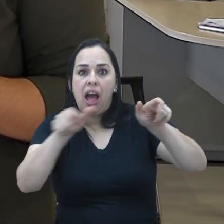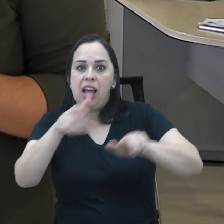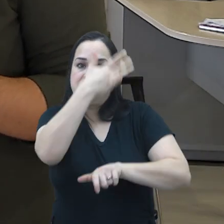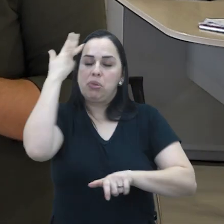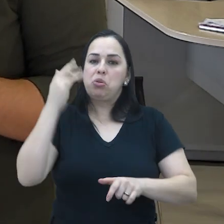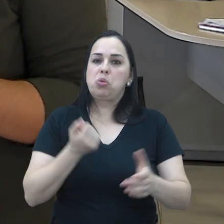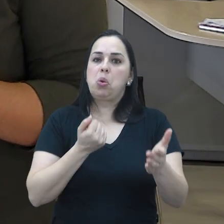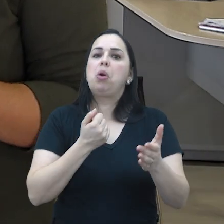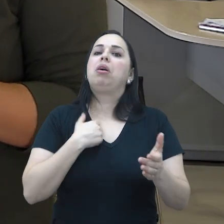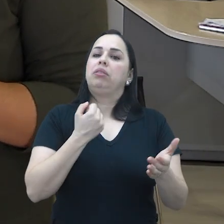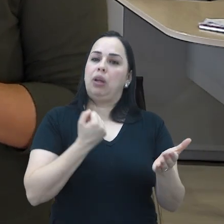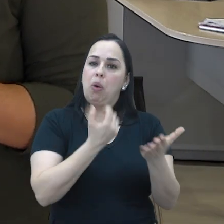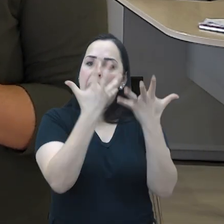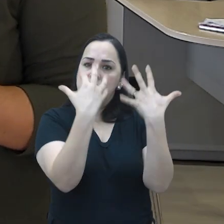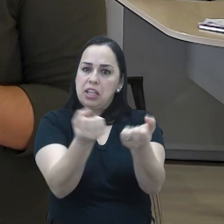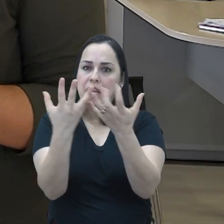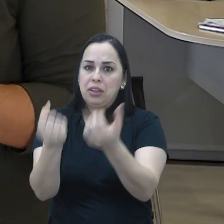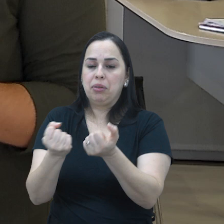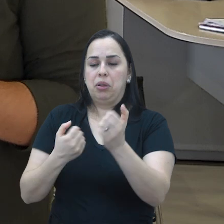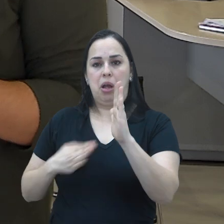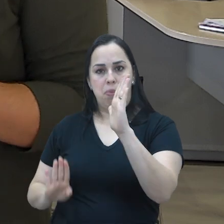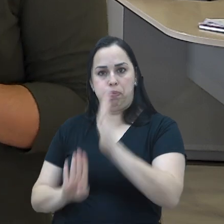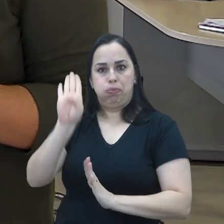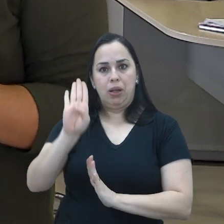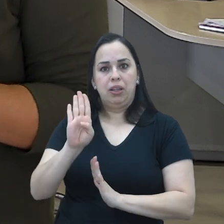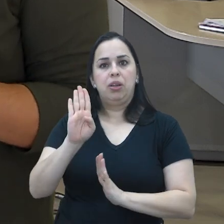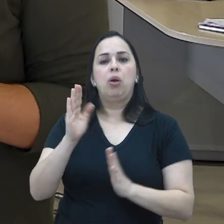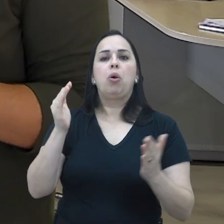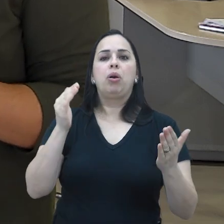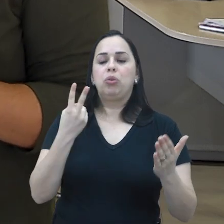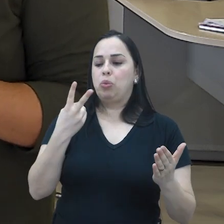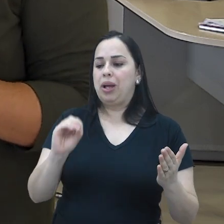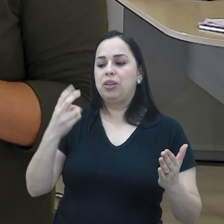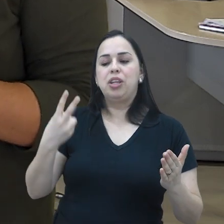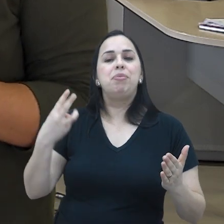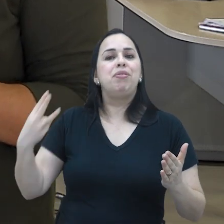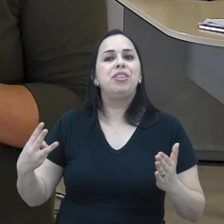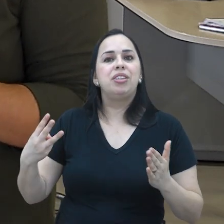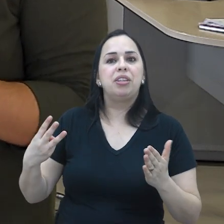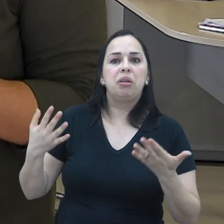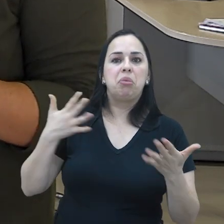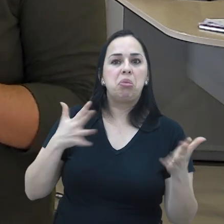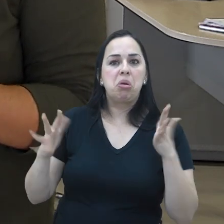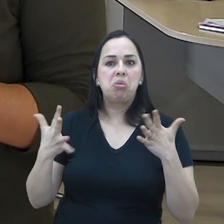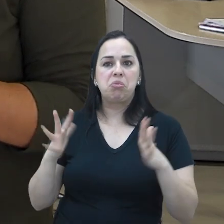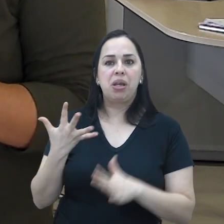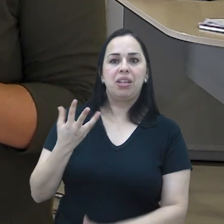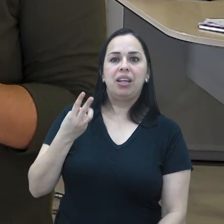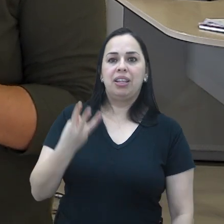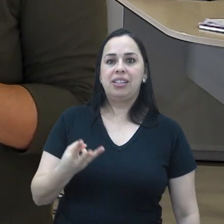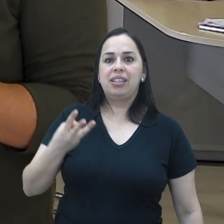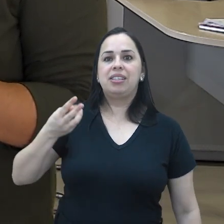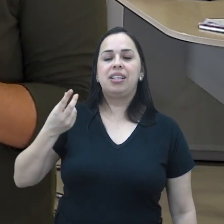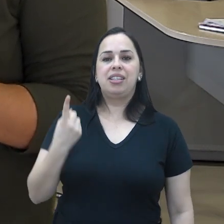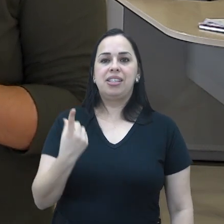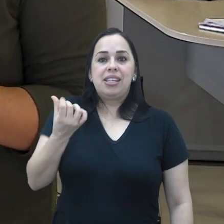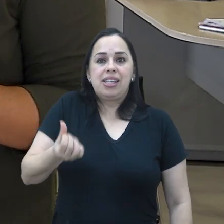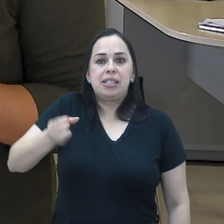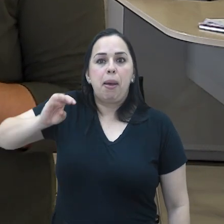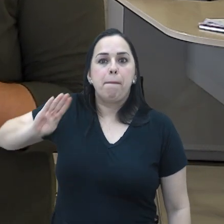adesão aos consórcios bateu o recorde. Isso porque em 2023 foram mais de 316